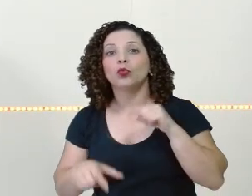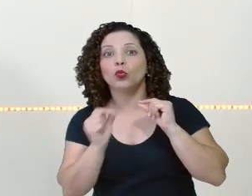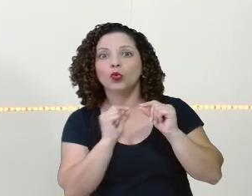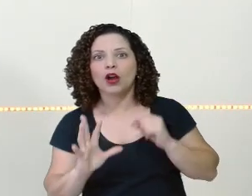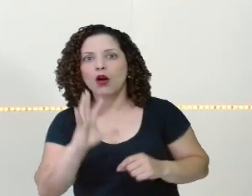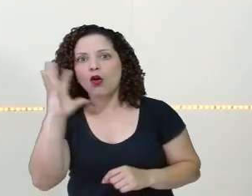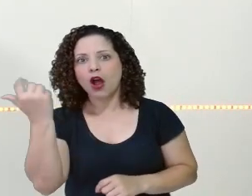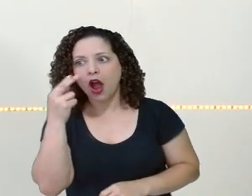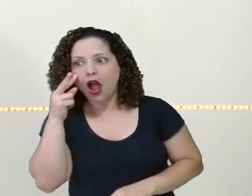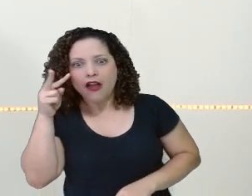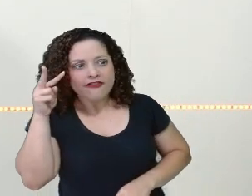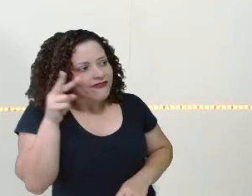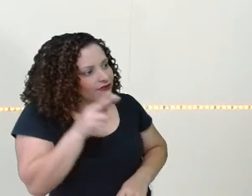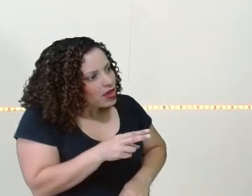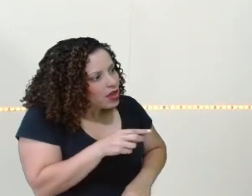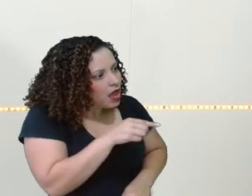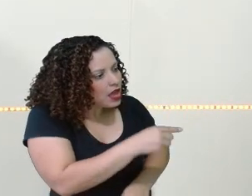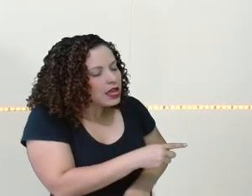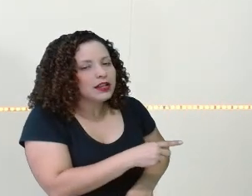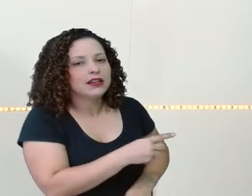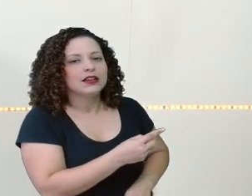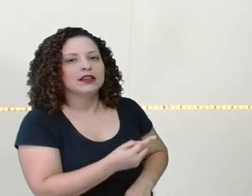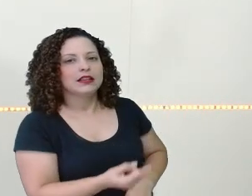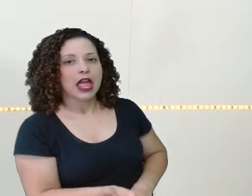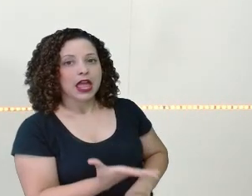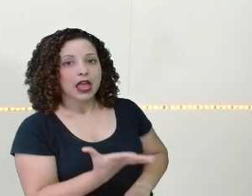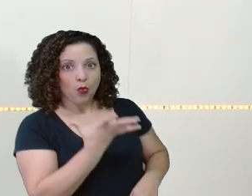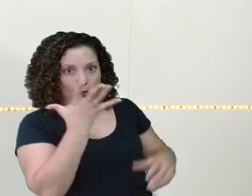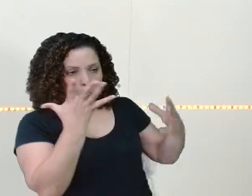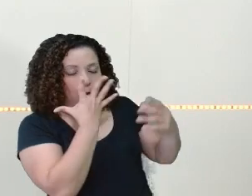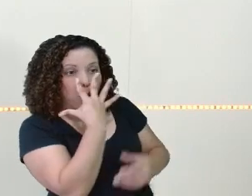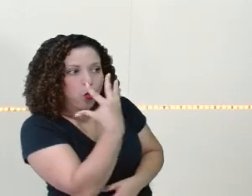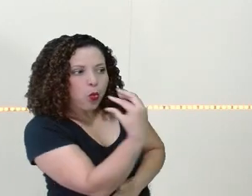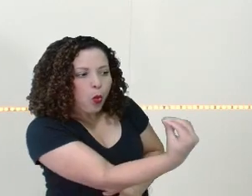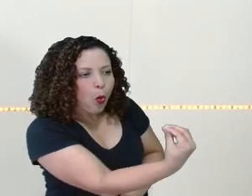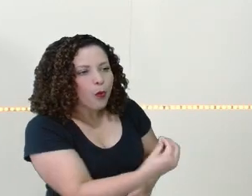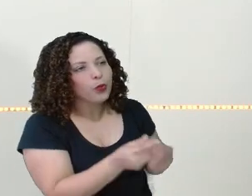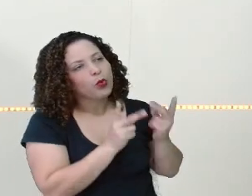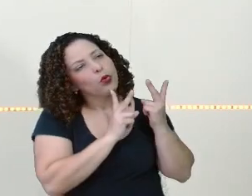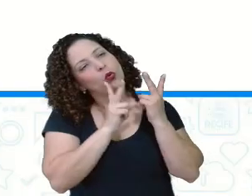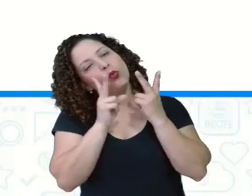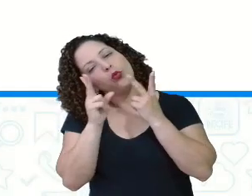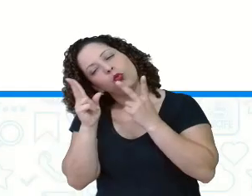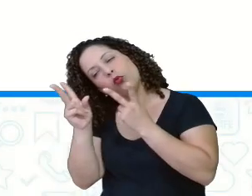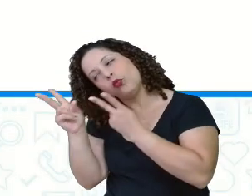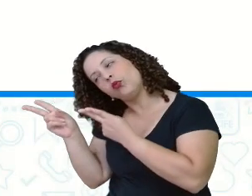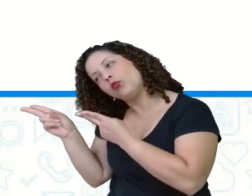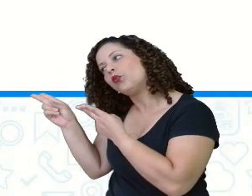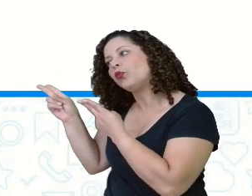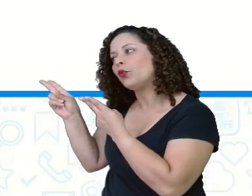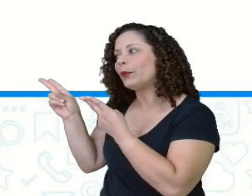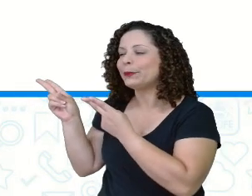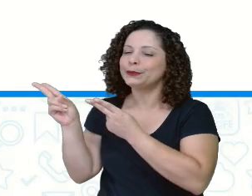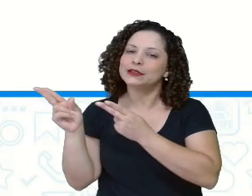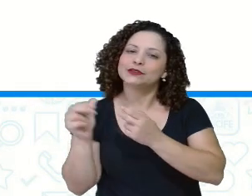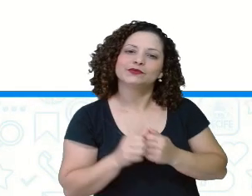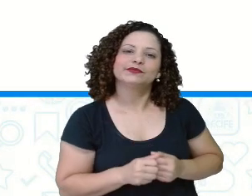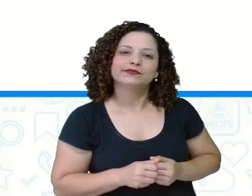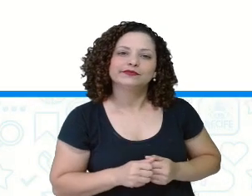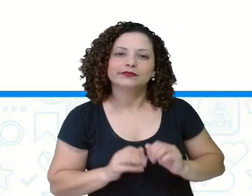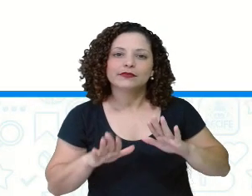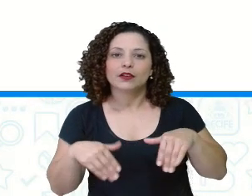ele olha, o lobo já está dormindo. Então quando o lobo pega ali no